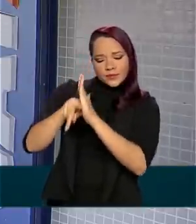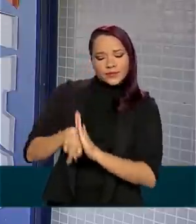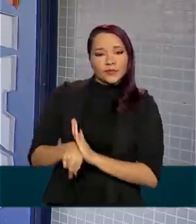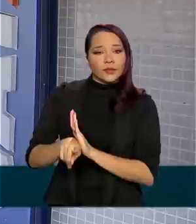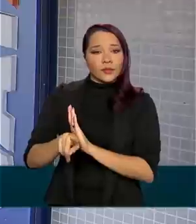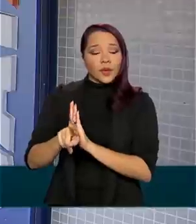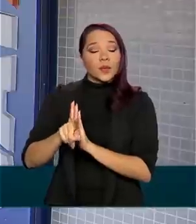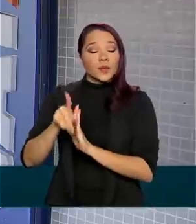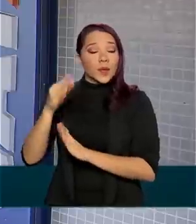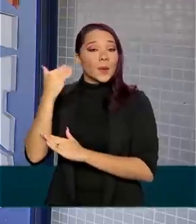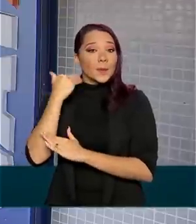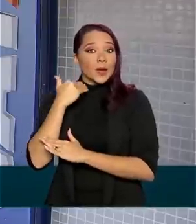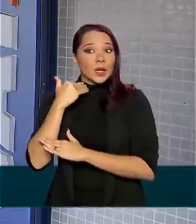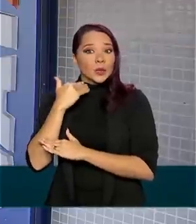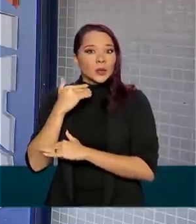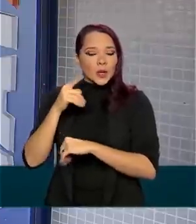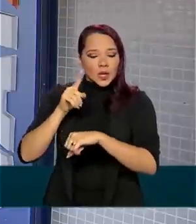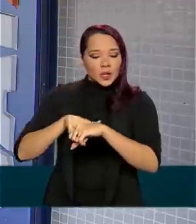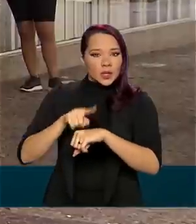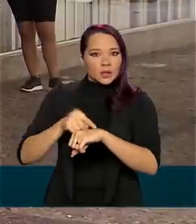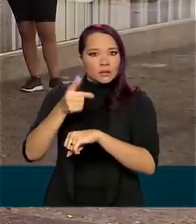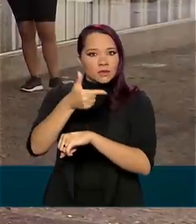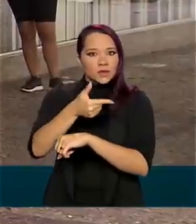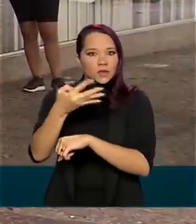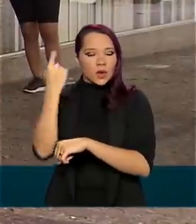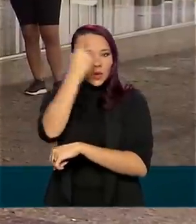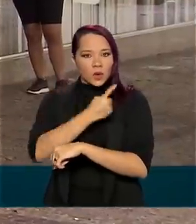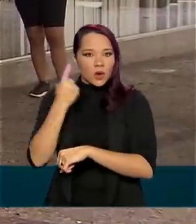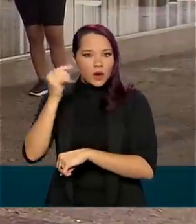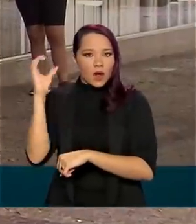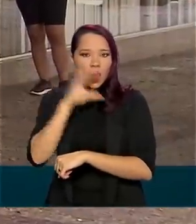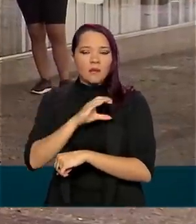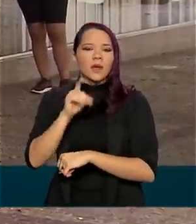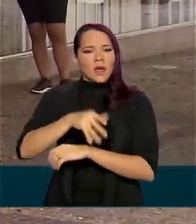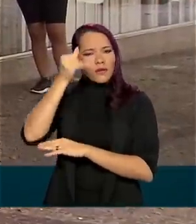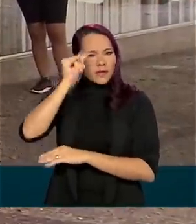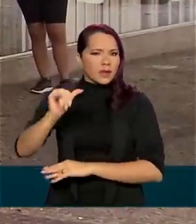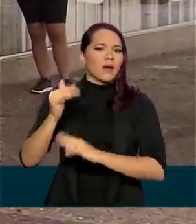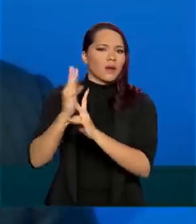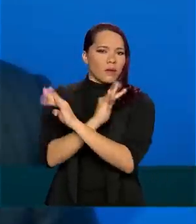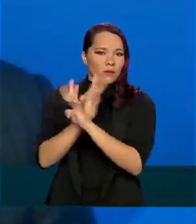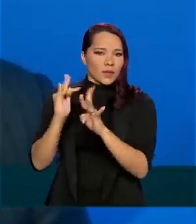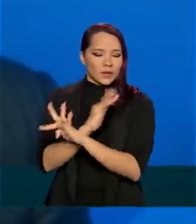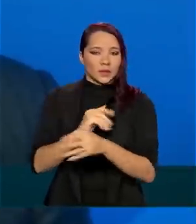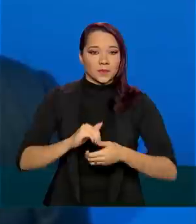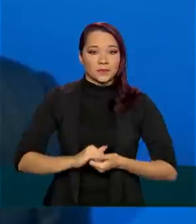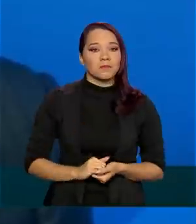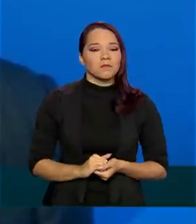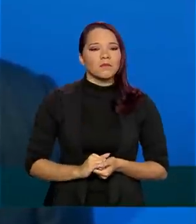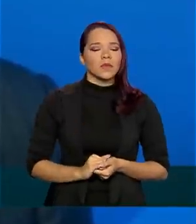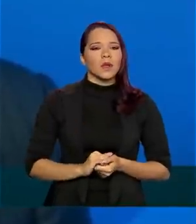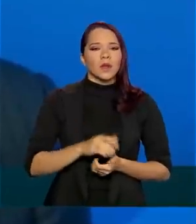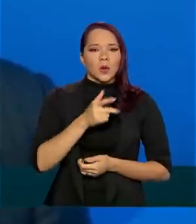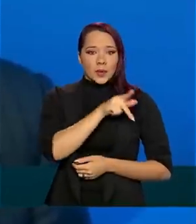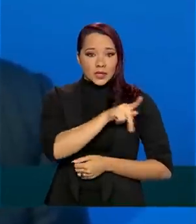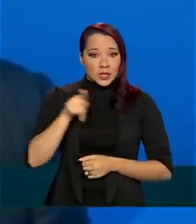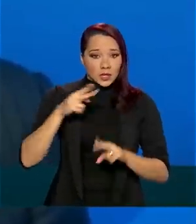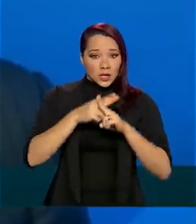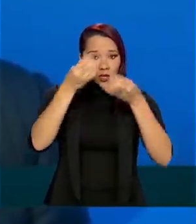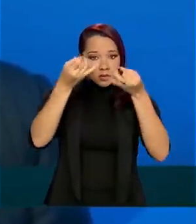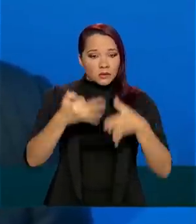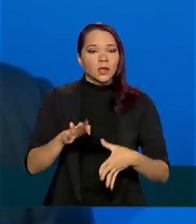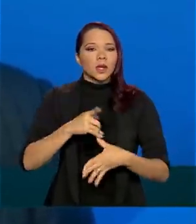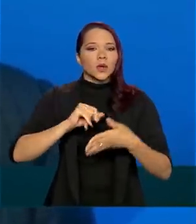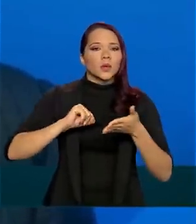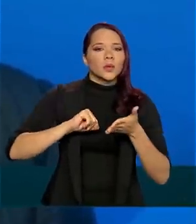ser feita pelo banco em até 24 horas. A ideia é evitar aglomerações. Segundo Pedro Guimarães, os bloqueios